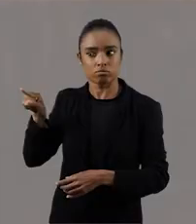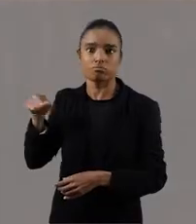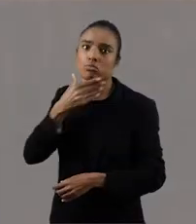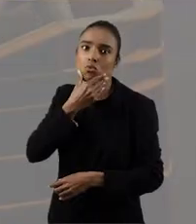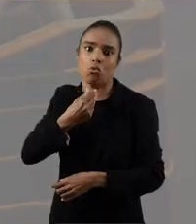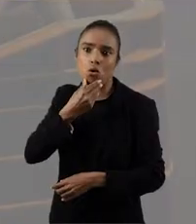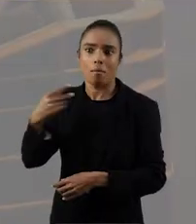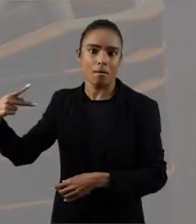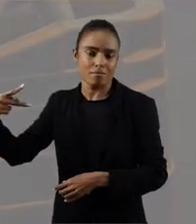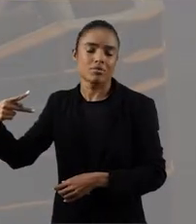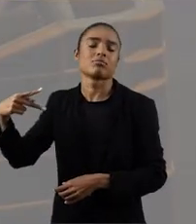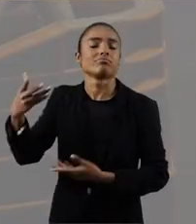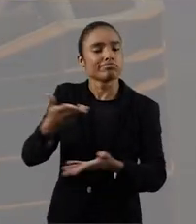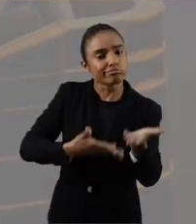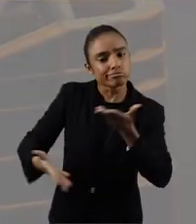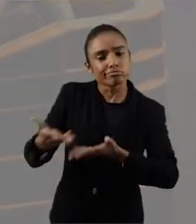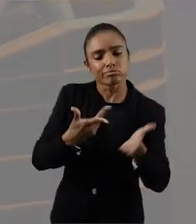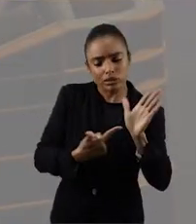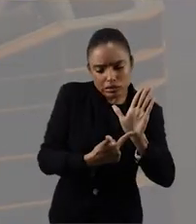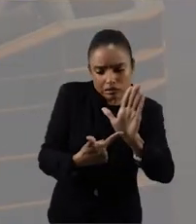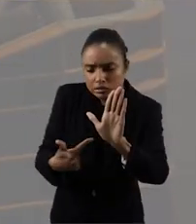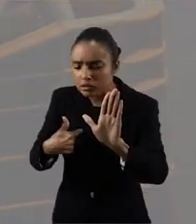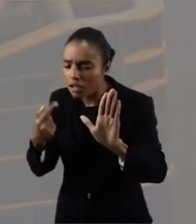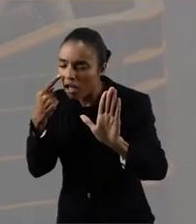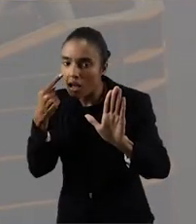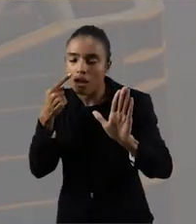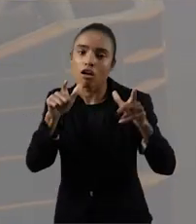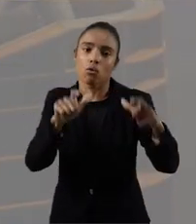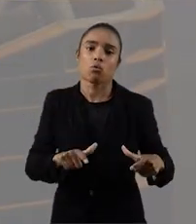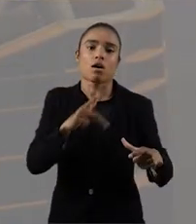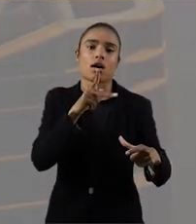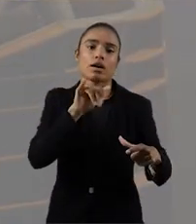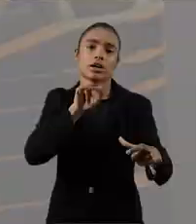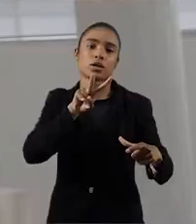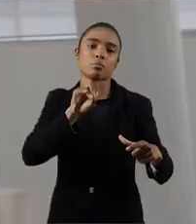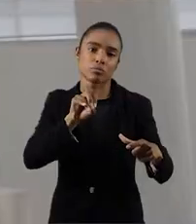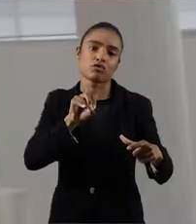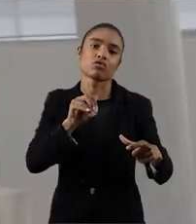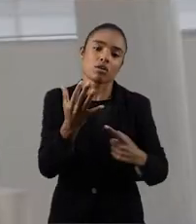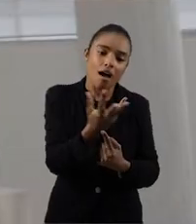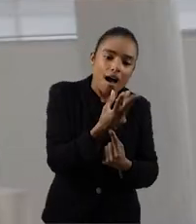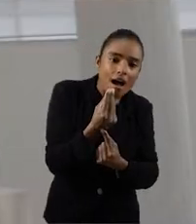exposição e pode ser visto em diversos trabalhos e diversas obras que a gente está apresentando aqui no Pivô.